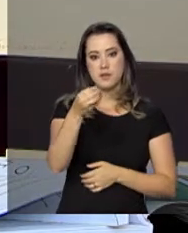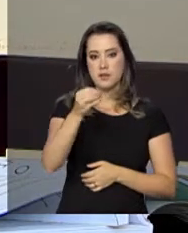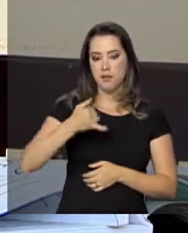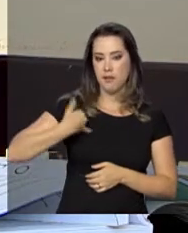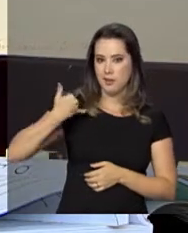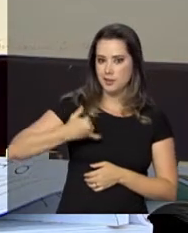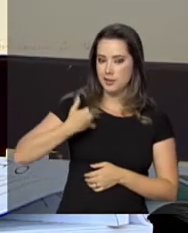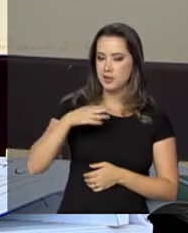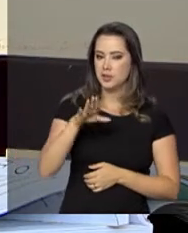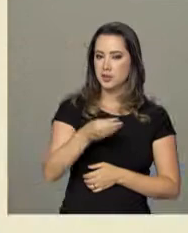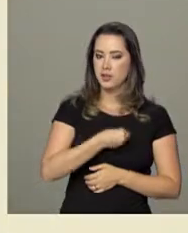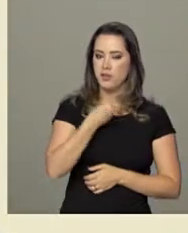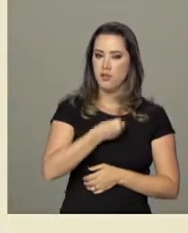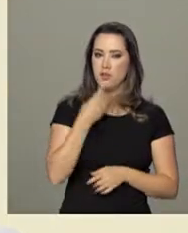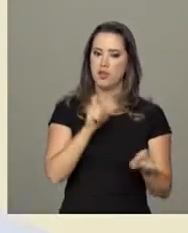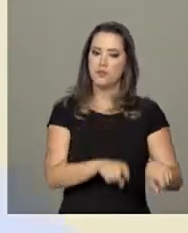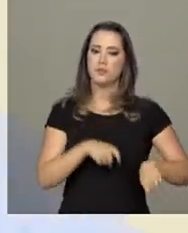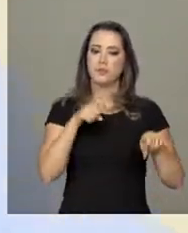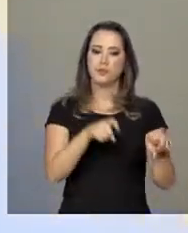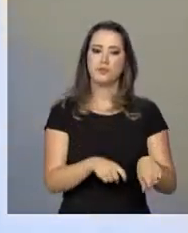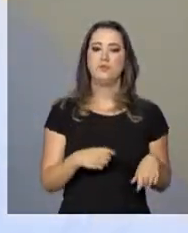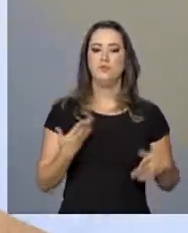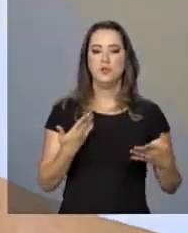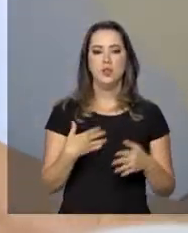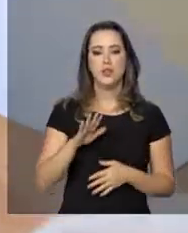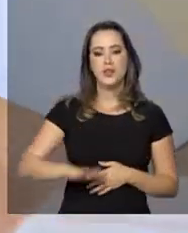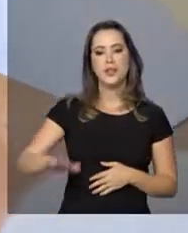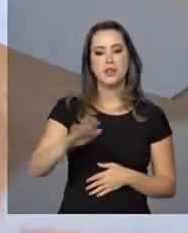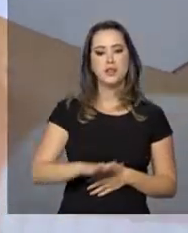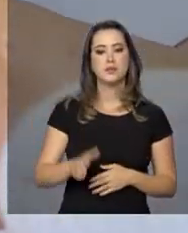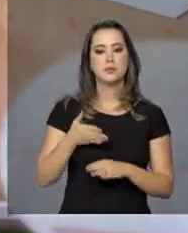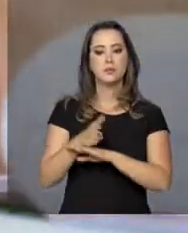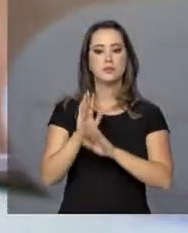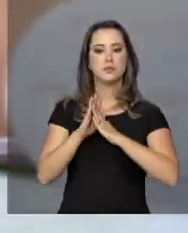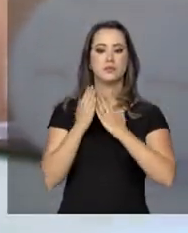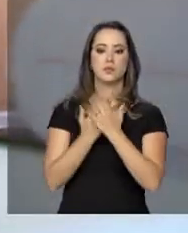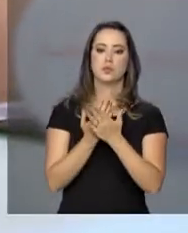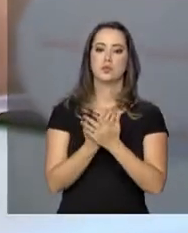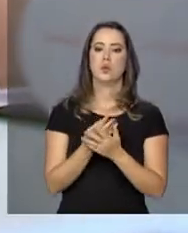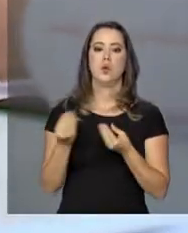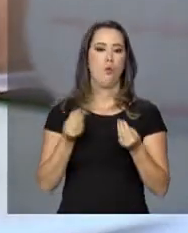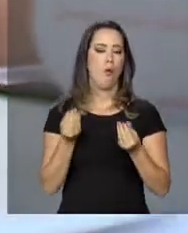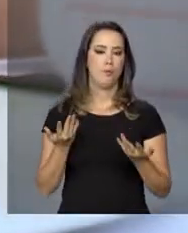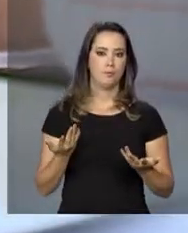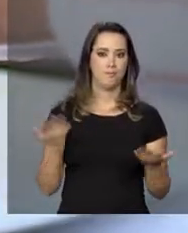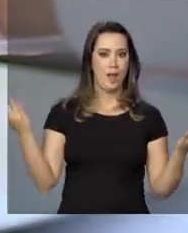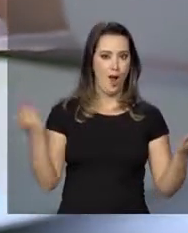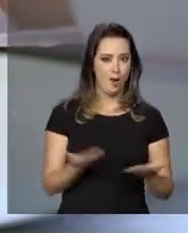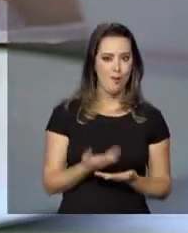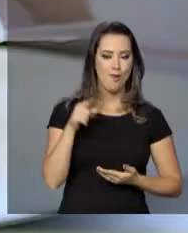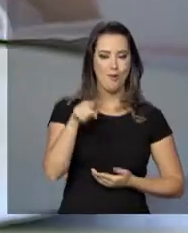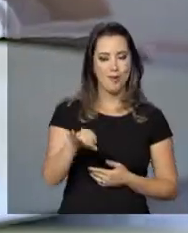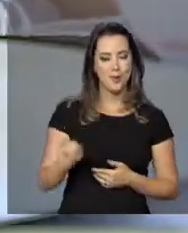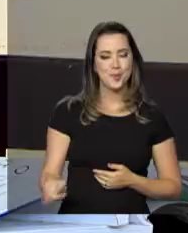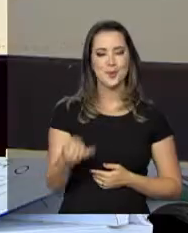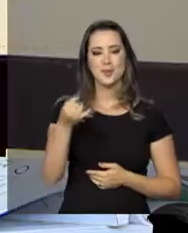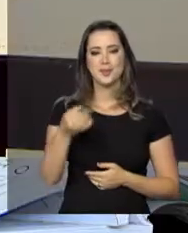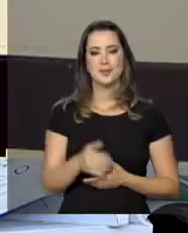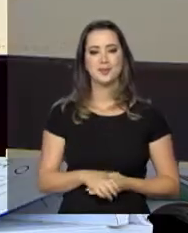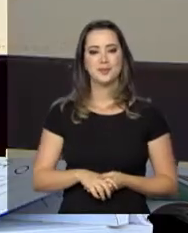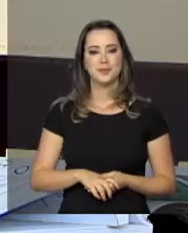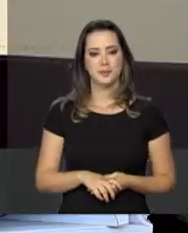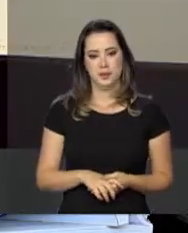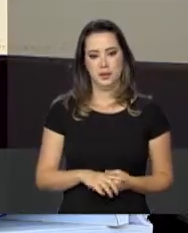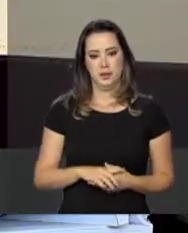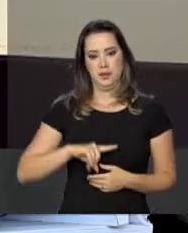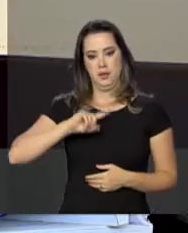ela conta que a vida na roça não deixou que ela, quando criança, frequentasse a escola. Mas agora, não desperdiça a chance. Depois